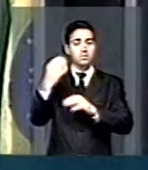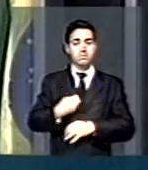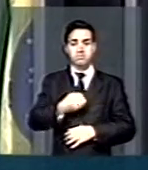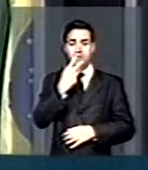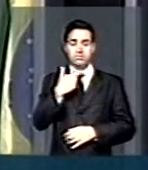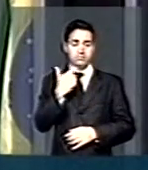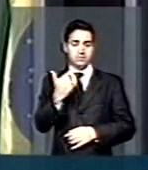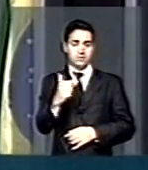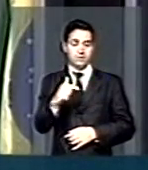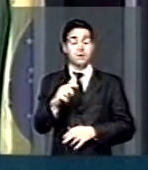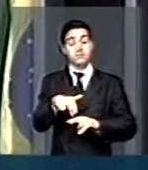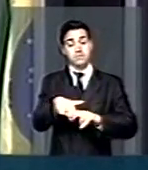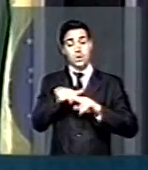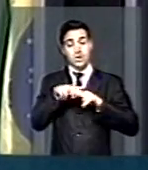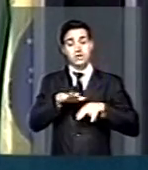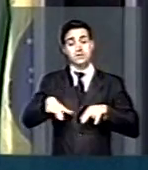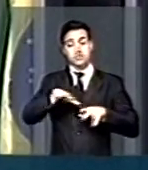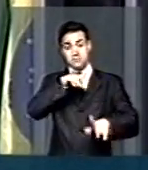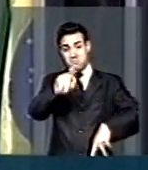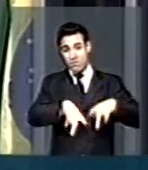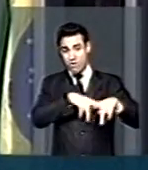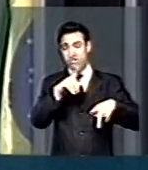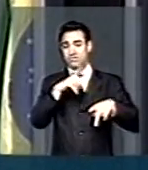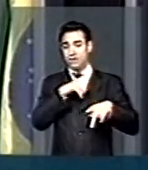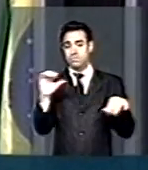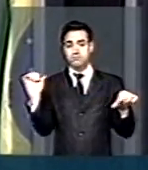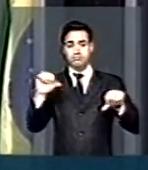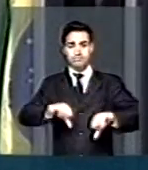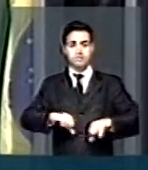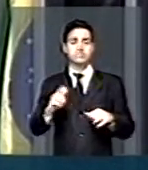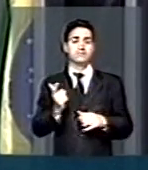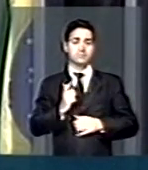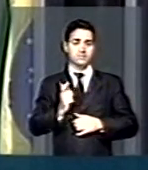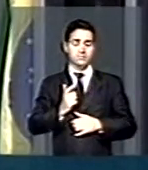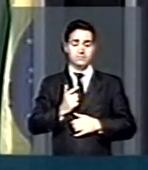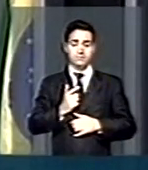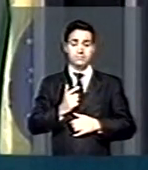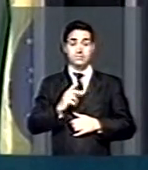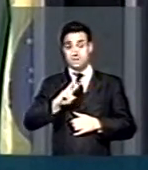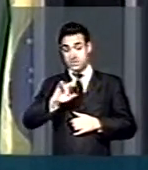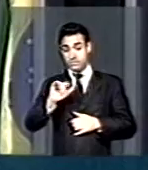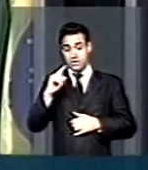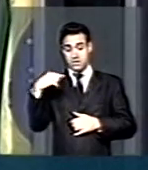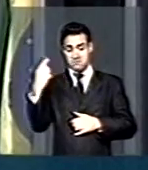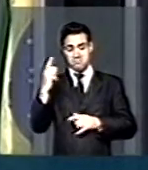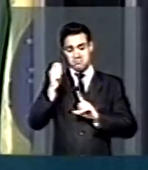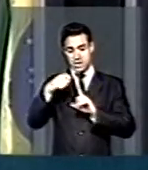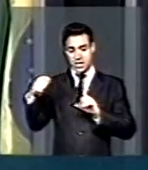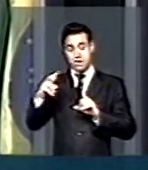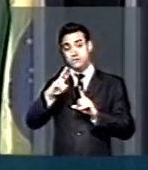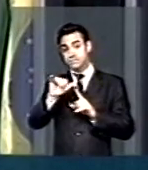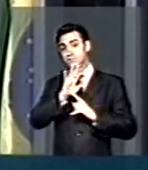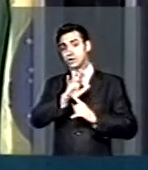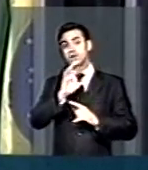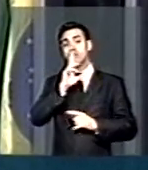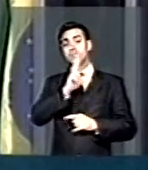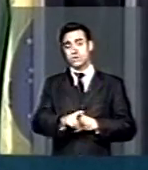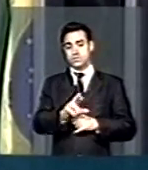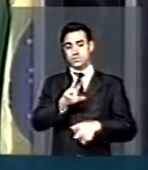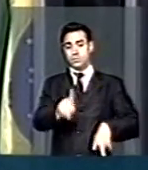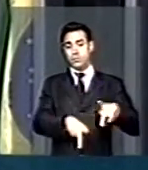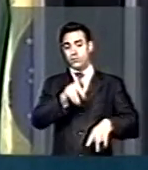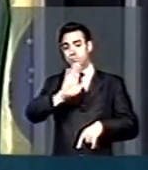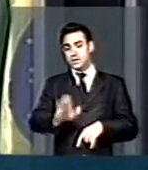essa insatisfação popular vai significar, daqui a poucos meses, a resposta que o povo